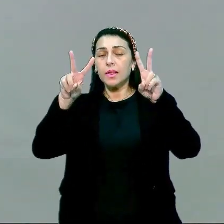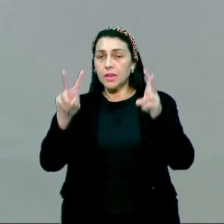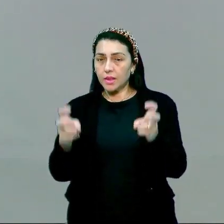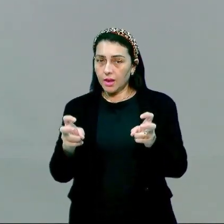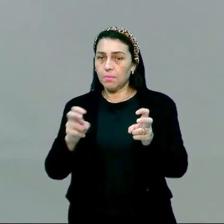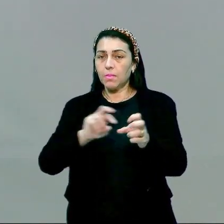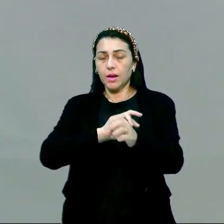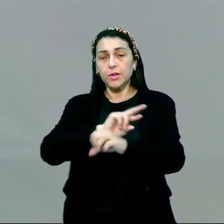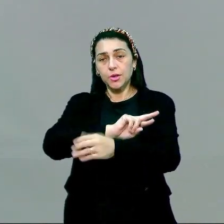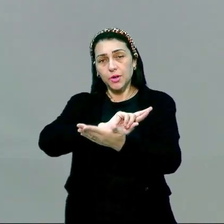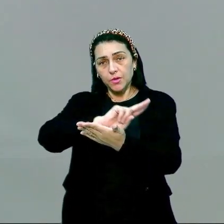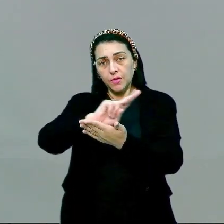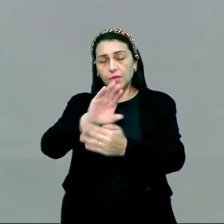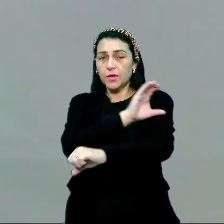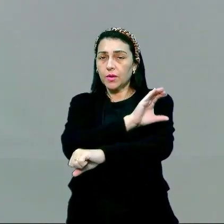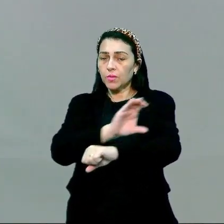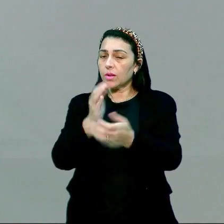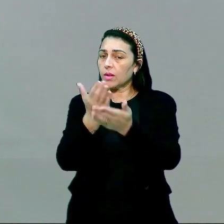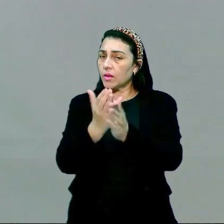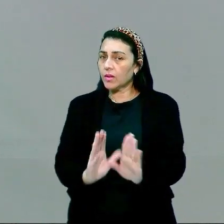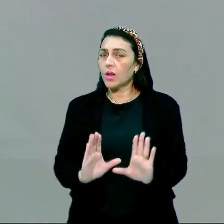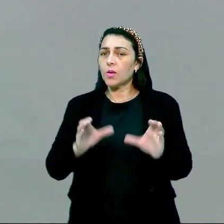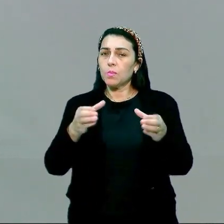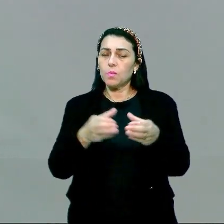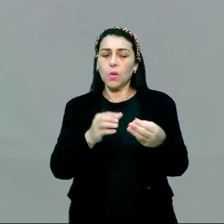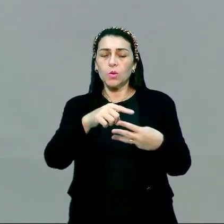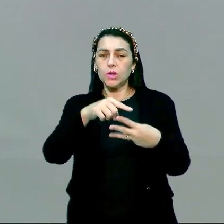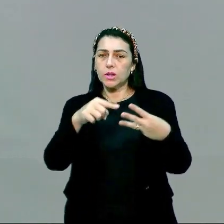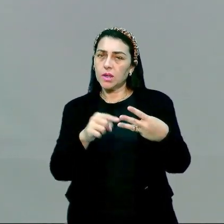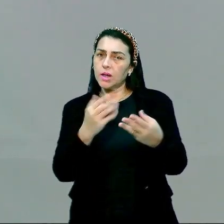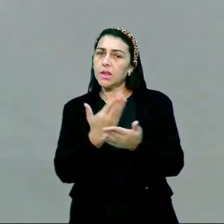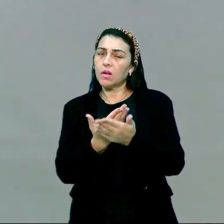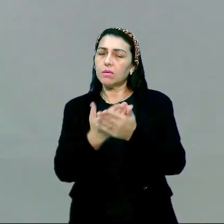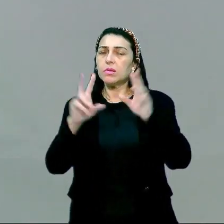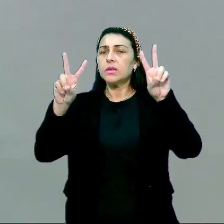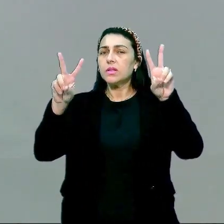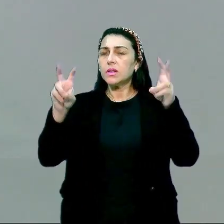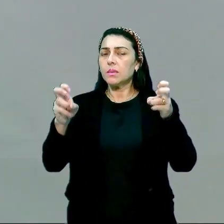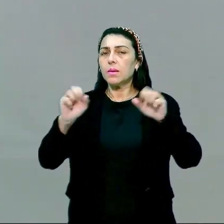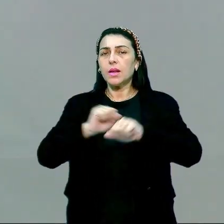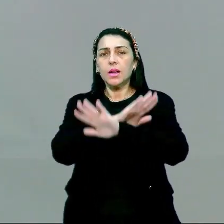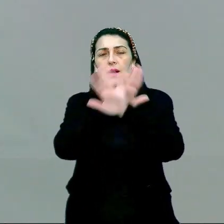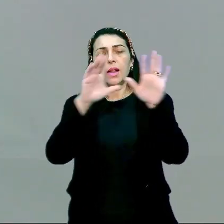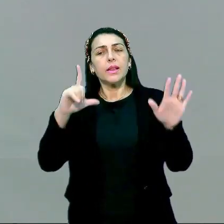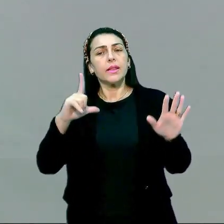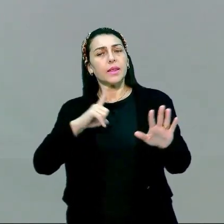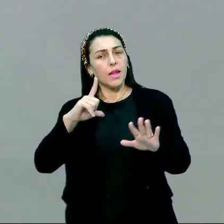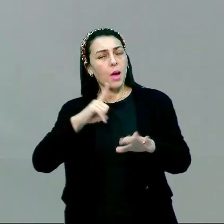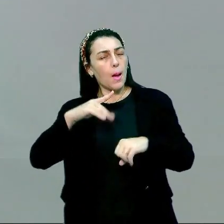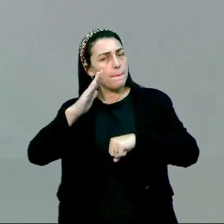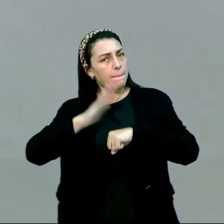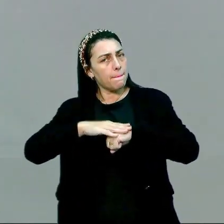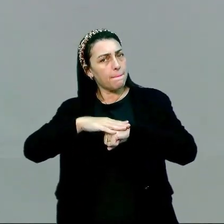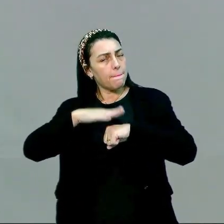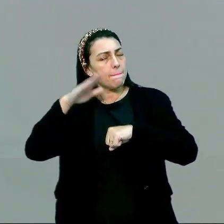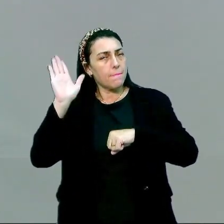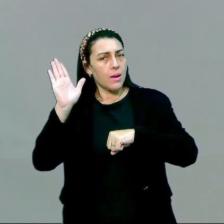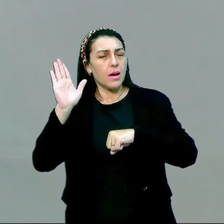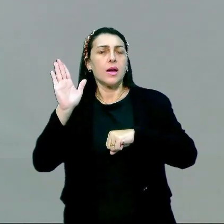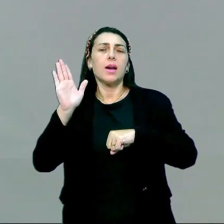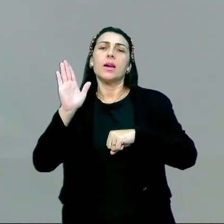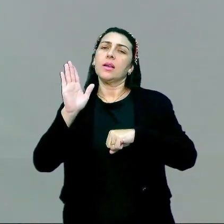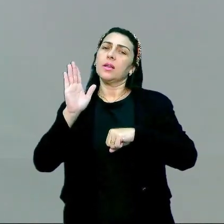diversidade cultural, né? Encerramos aí um bloco de três aulas. Dessa temática. É claro que temos muito mais aí